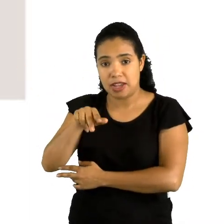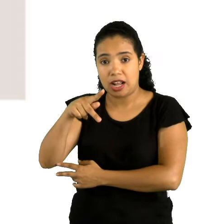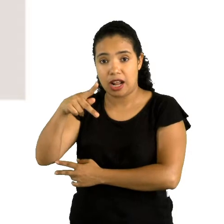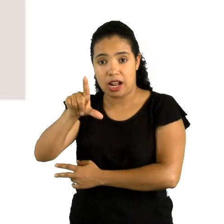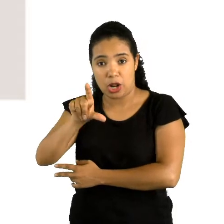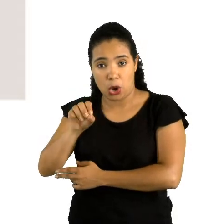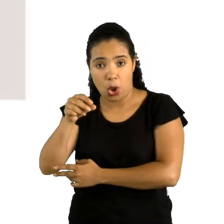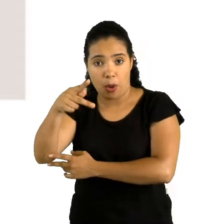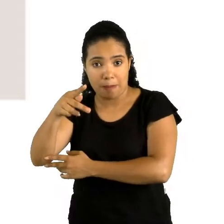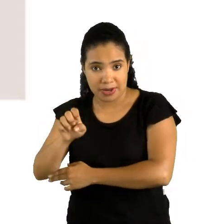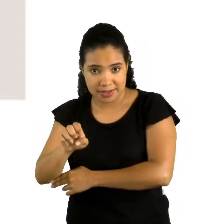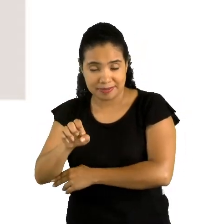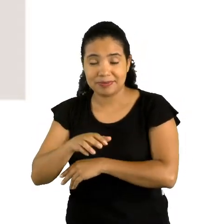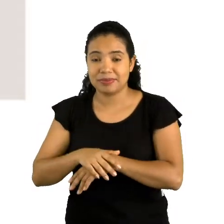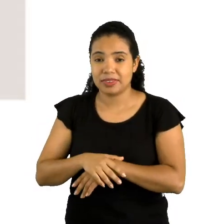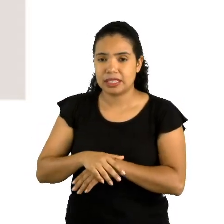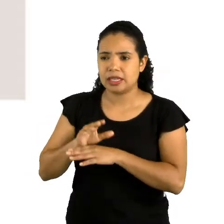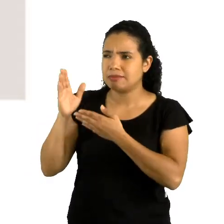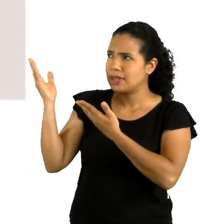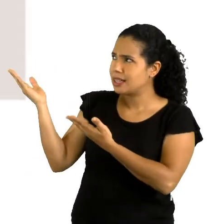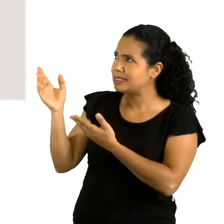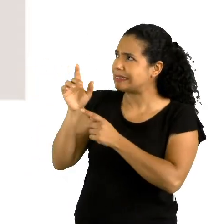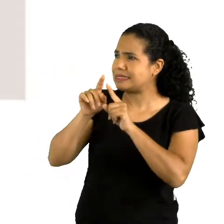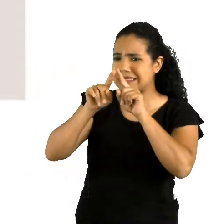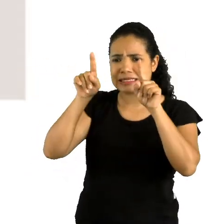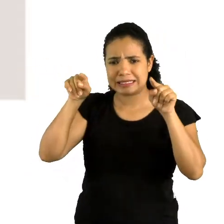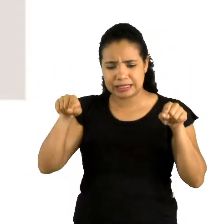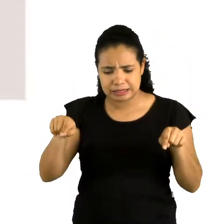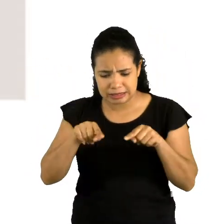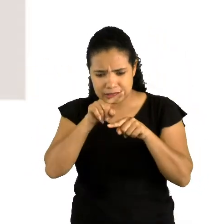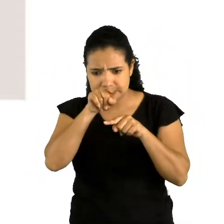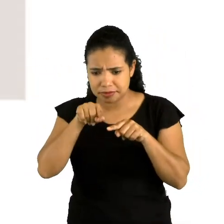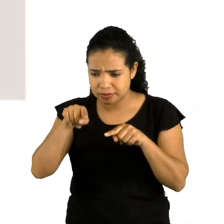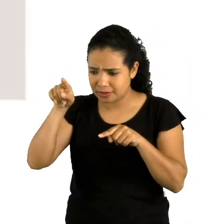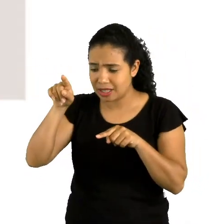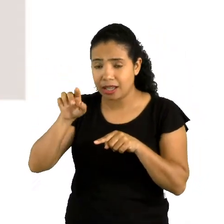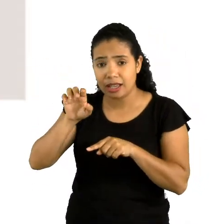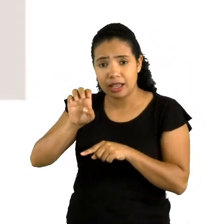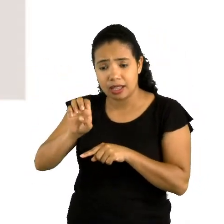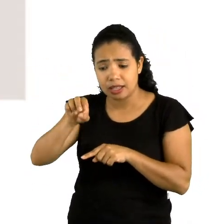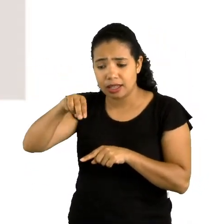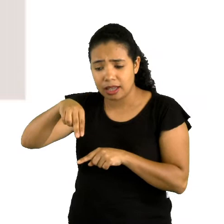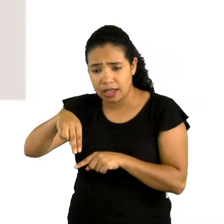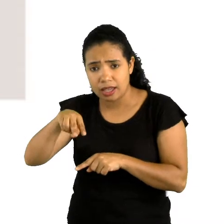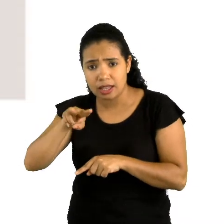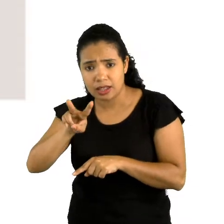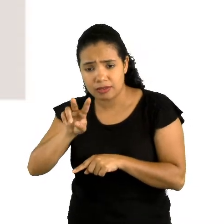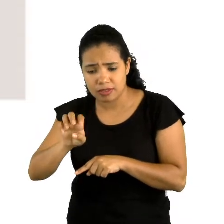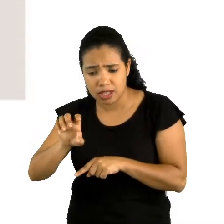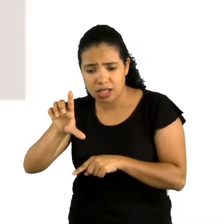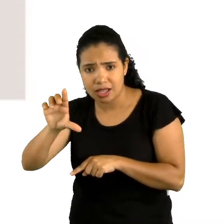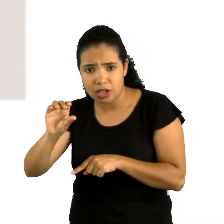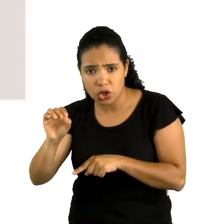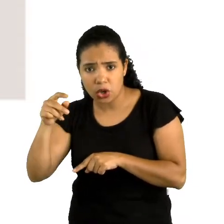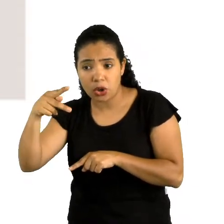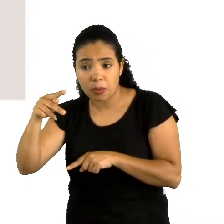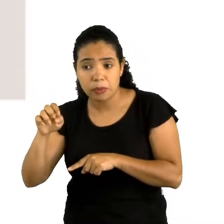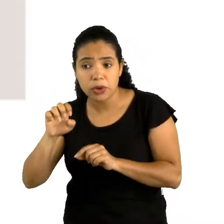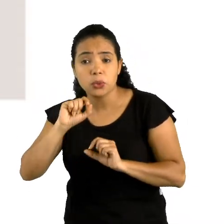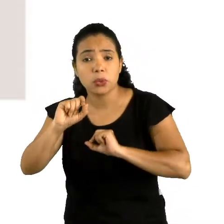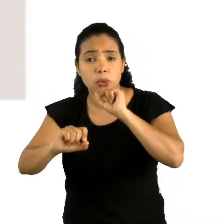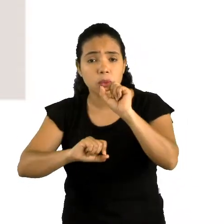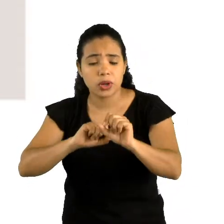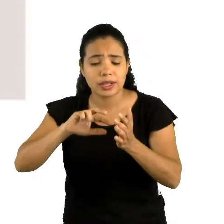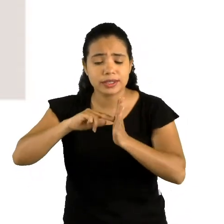a cidade. Mas esses quadradinhos que vocês estão vendo, gente, o que significa esses